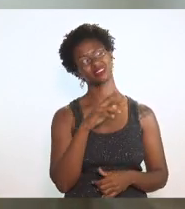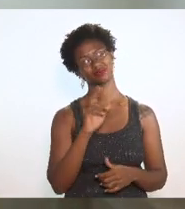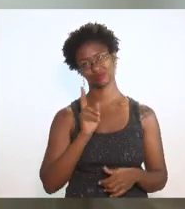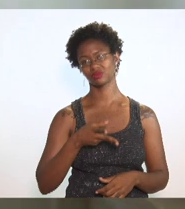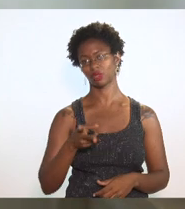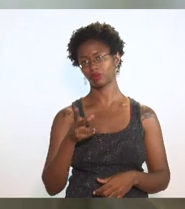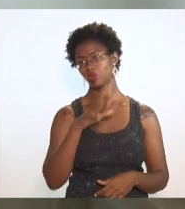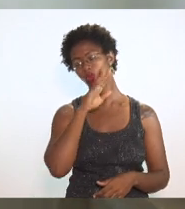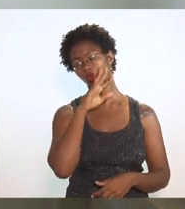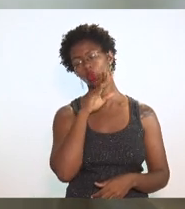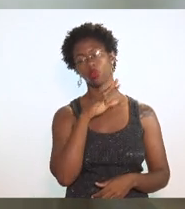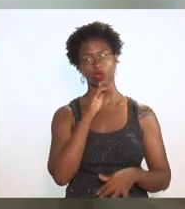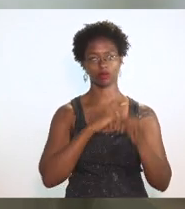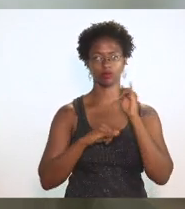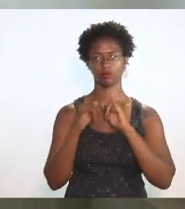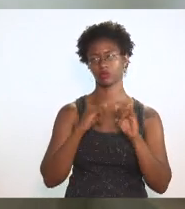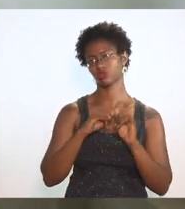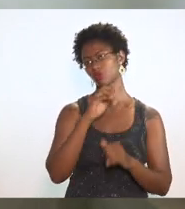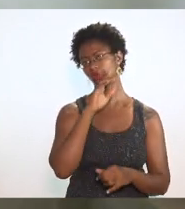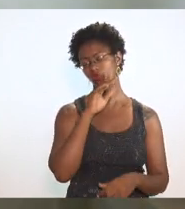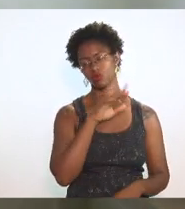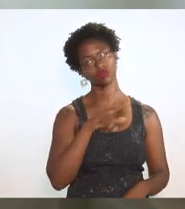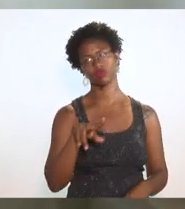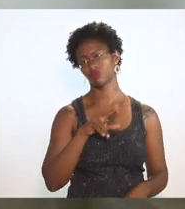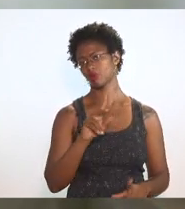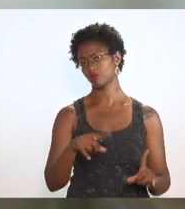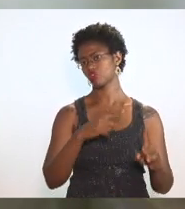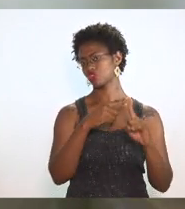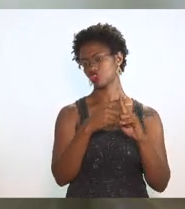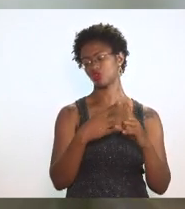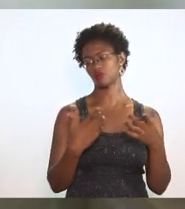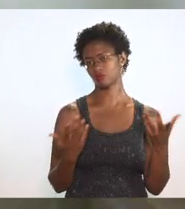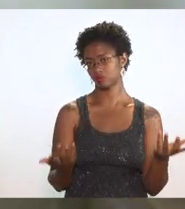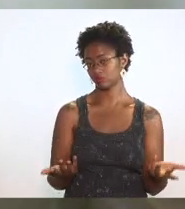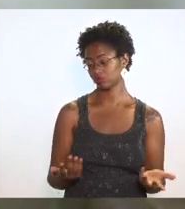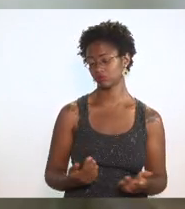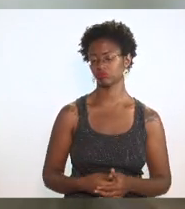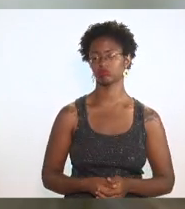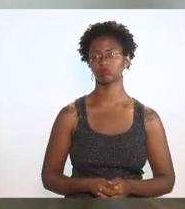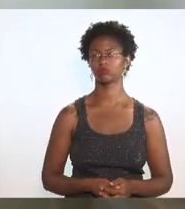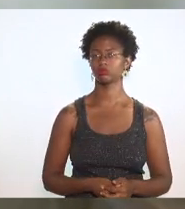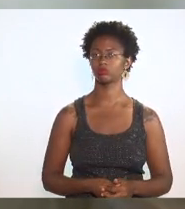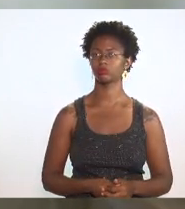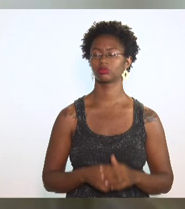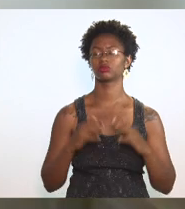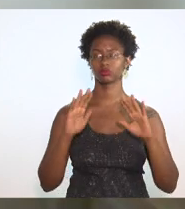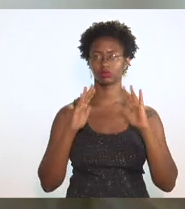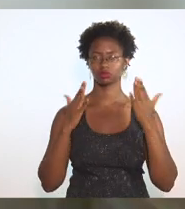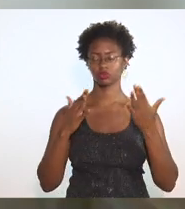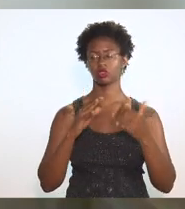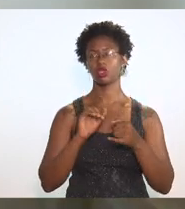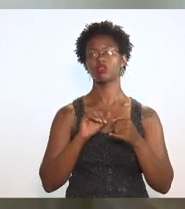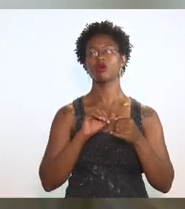E não positivos. Quando você faz o mix do